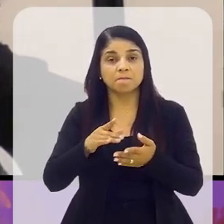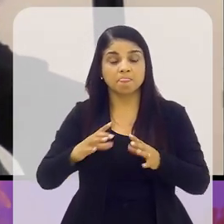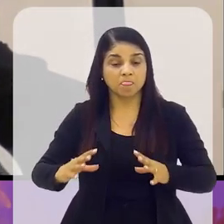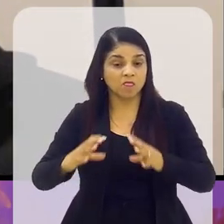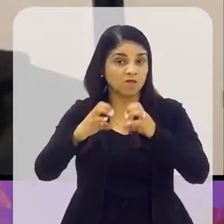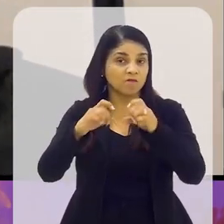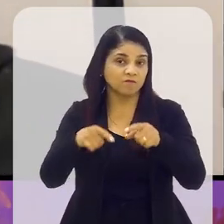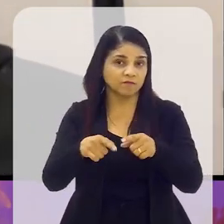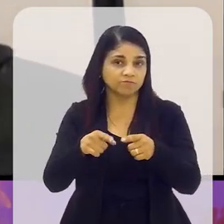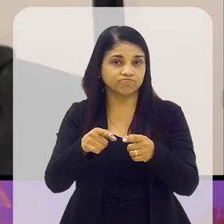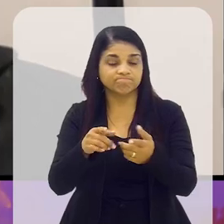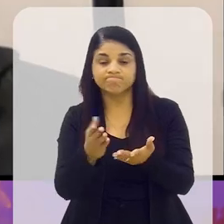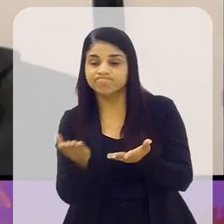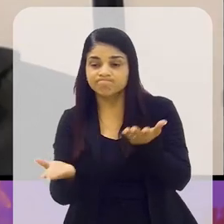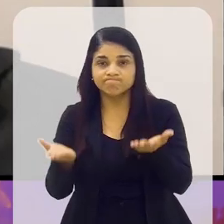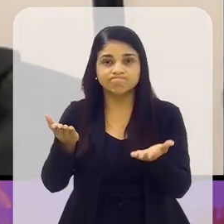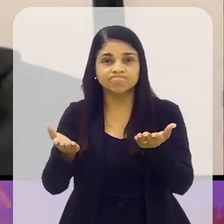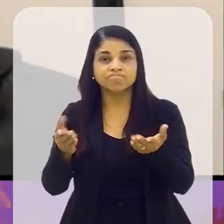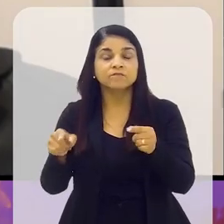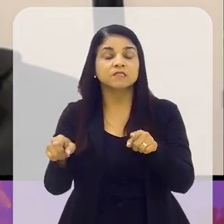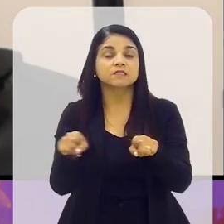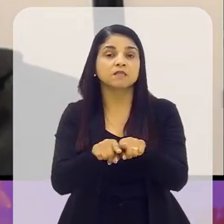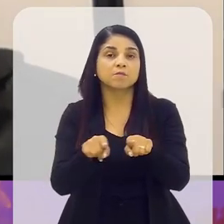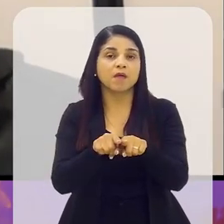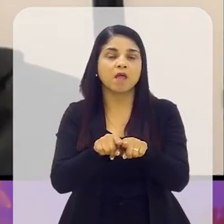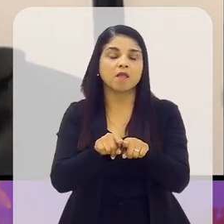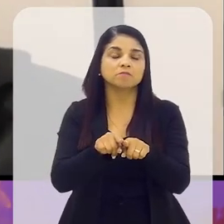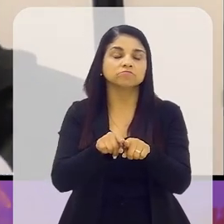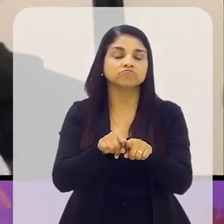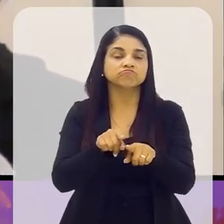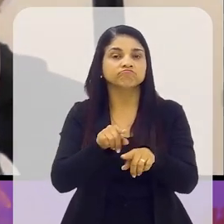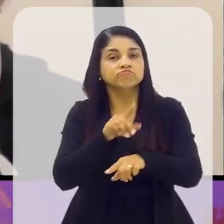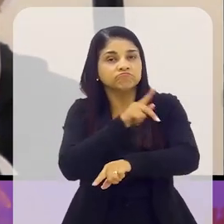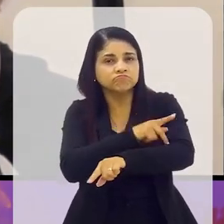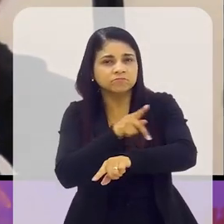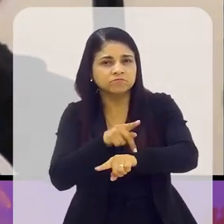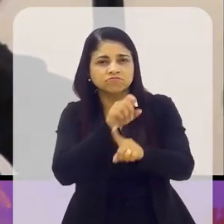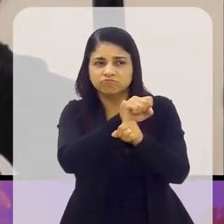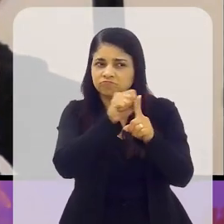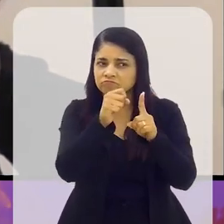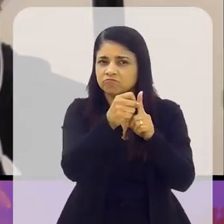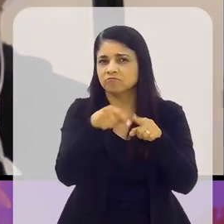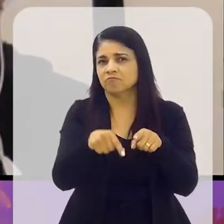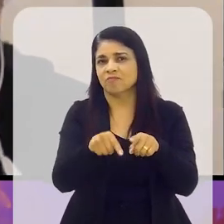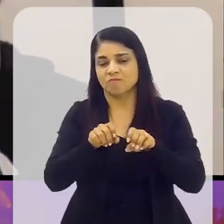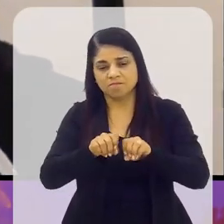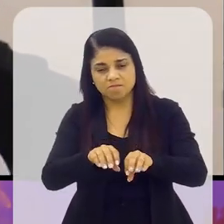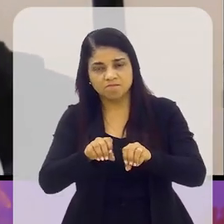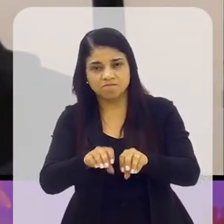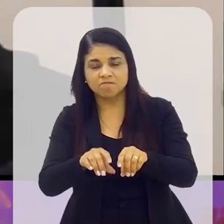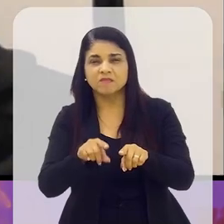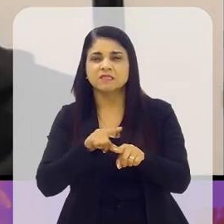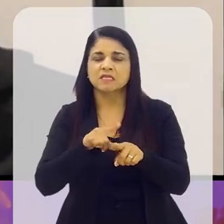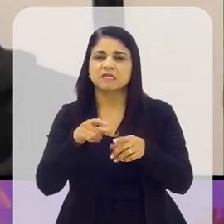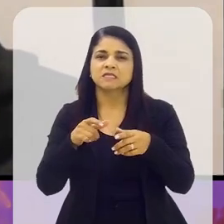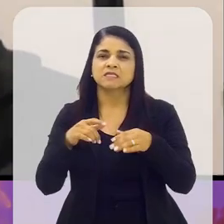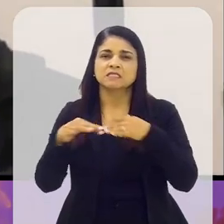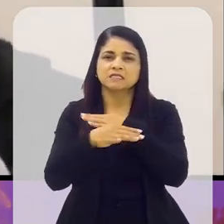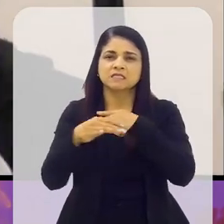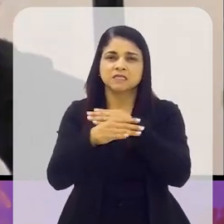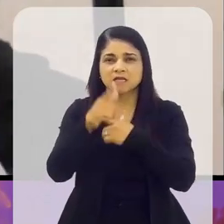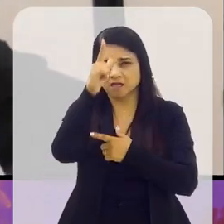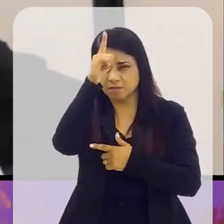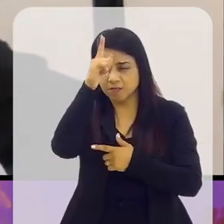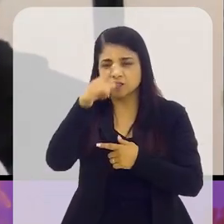e em medidas sociopedagógicas. Então, você tem, por exemplo, em todas as grandes cidades alemãs, onde